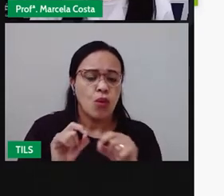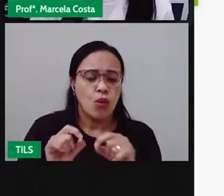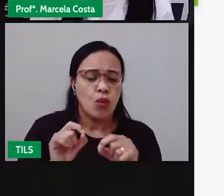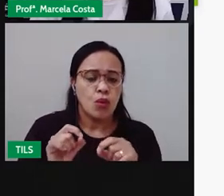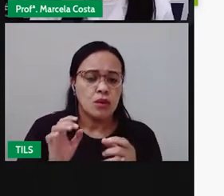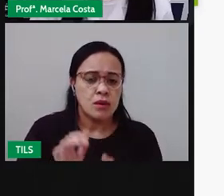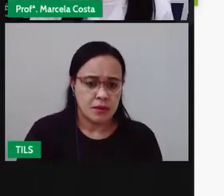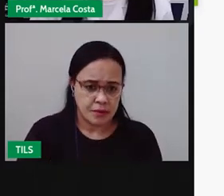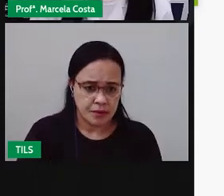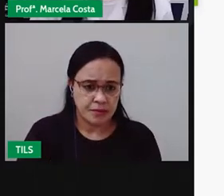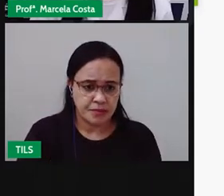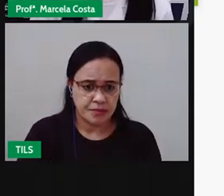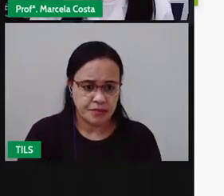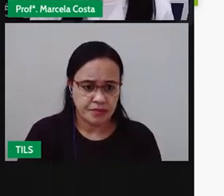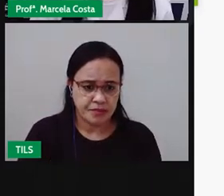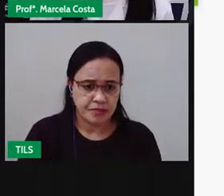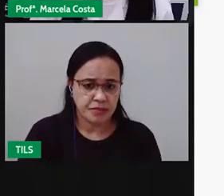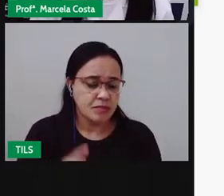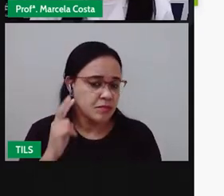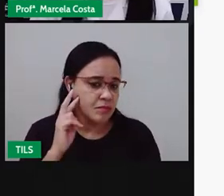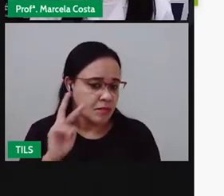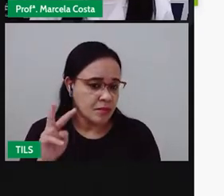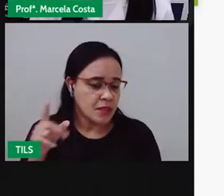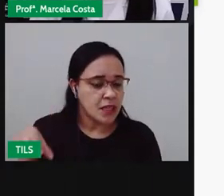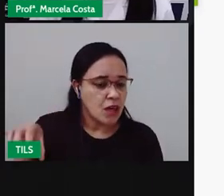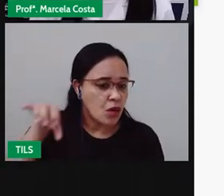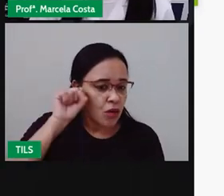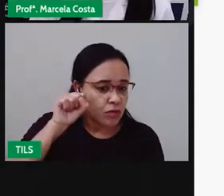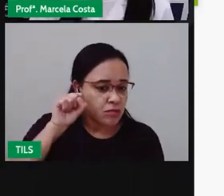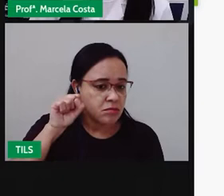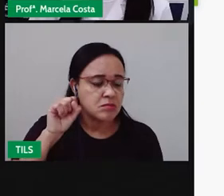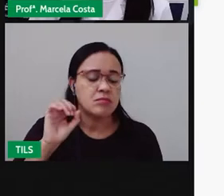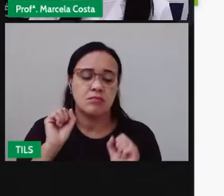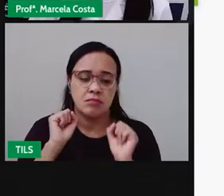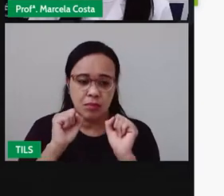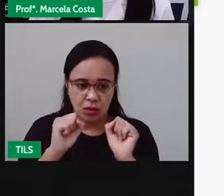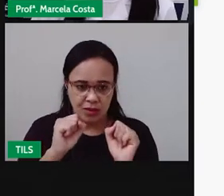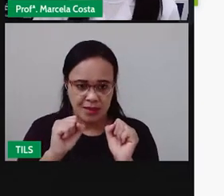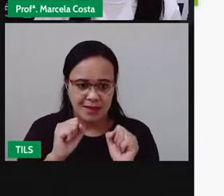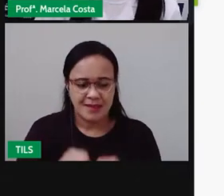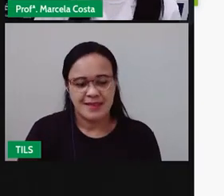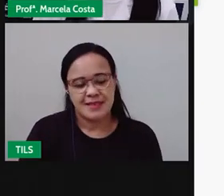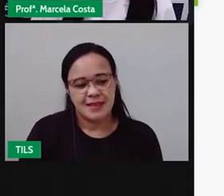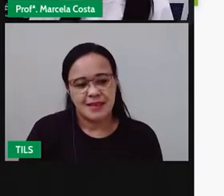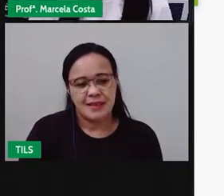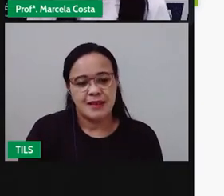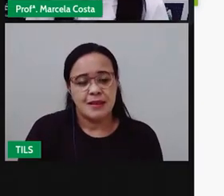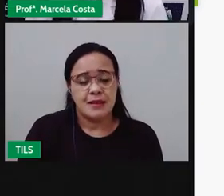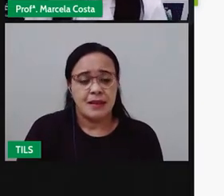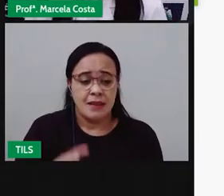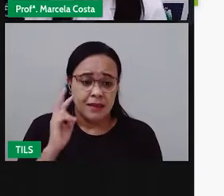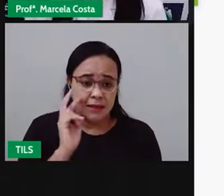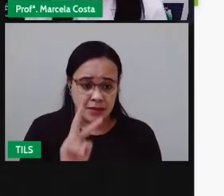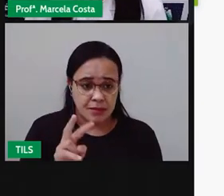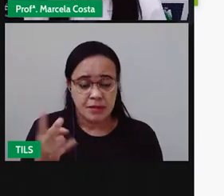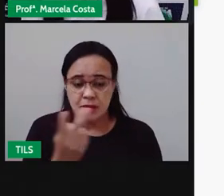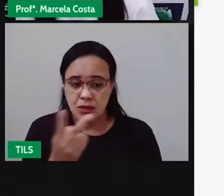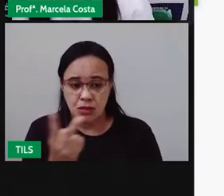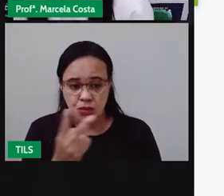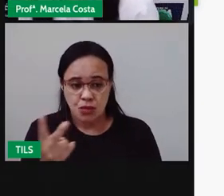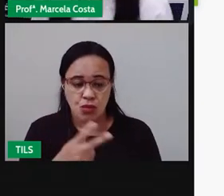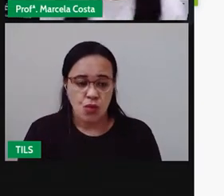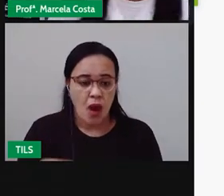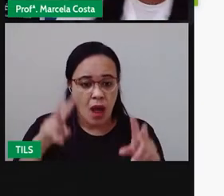Aspectos naturais do nordeste. A região... Está vendo? Então, você consegue fazer das duas formas.